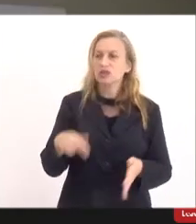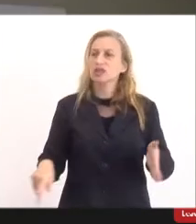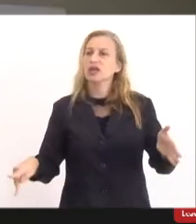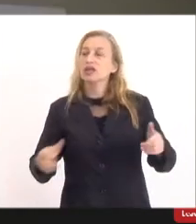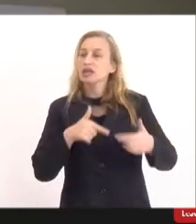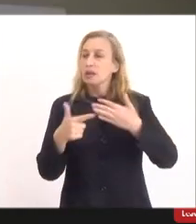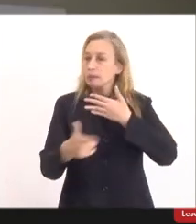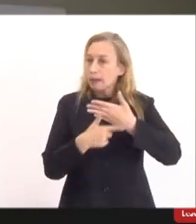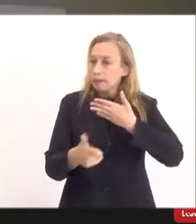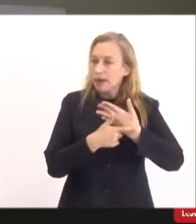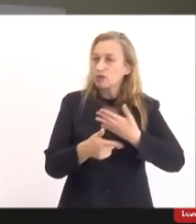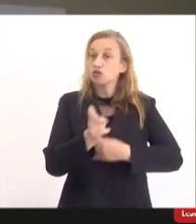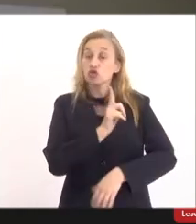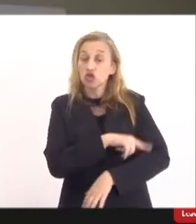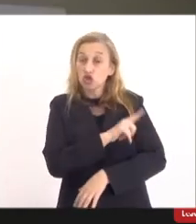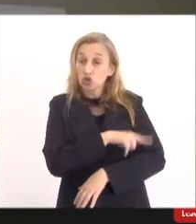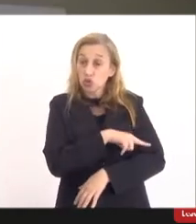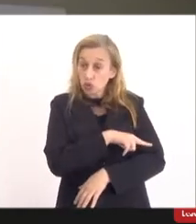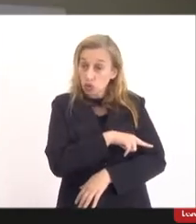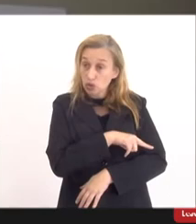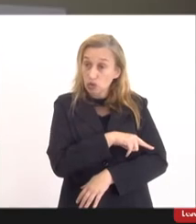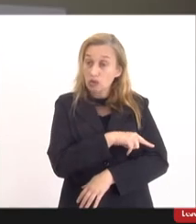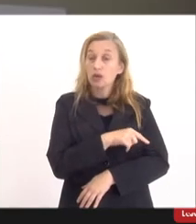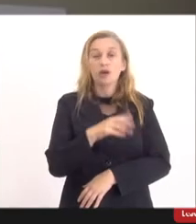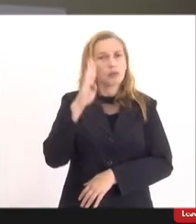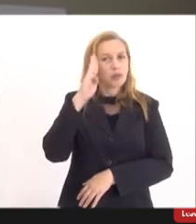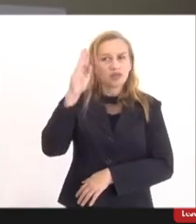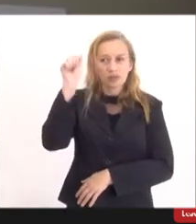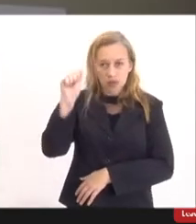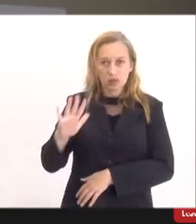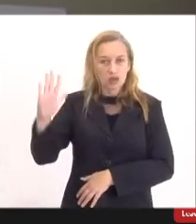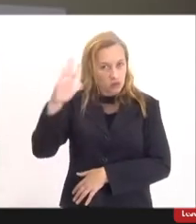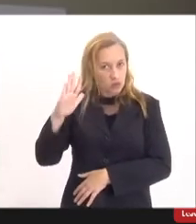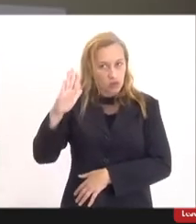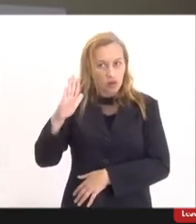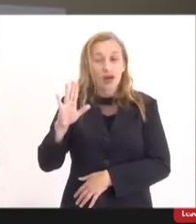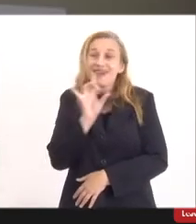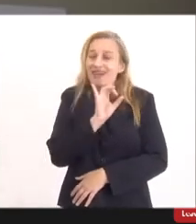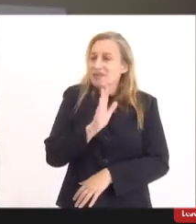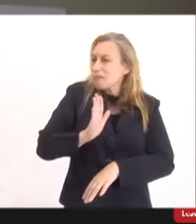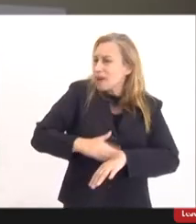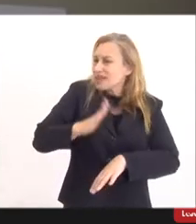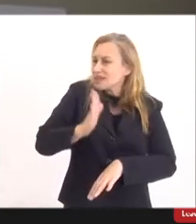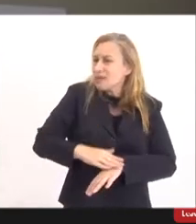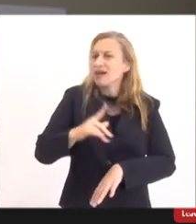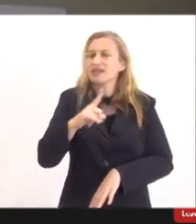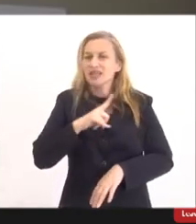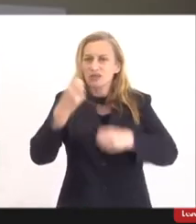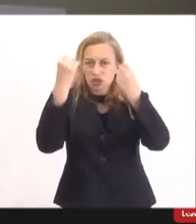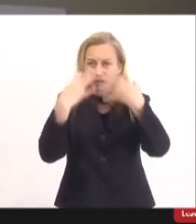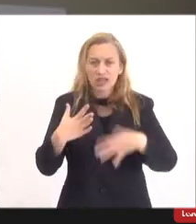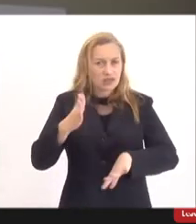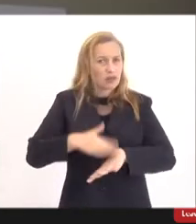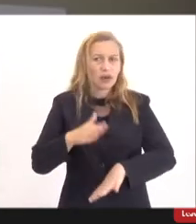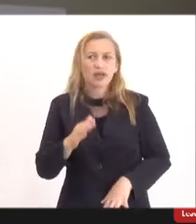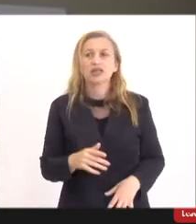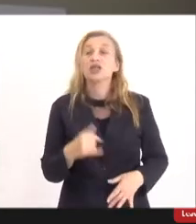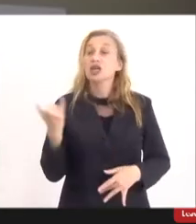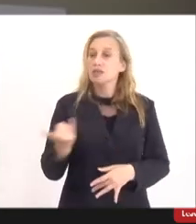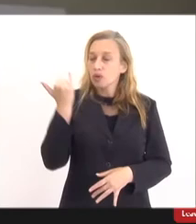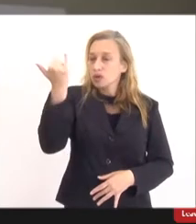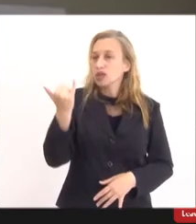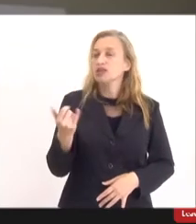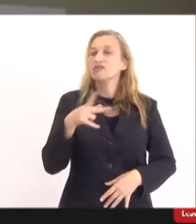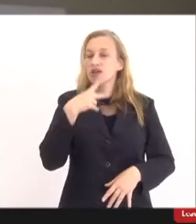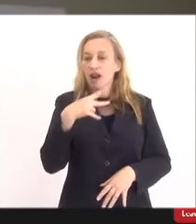principalmente do gestor nacional, para que cada vez mais se tenha esclarecimento. Outro ponto que eu acho importante